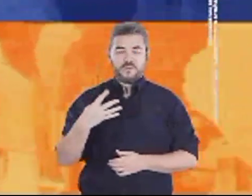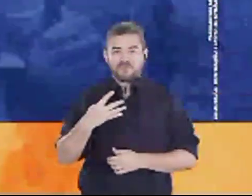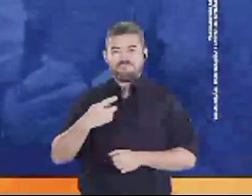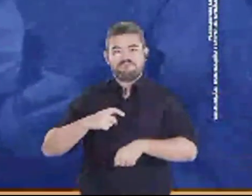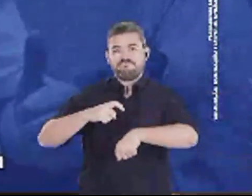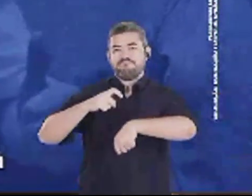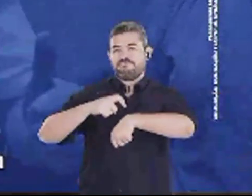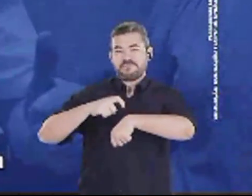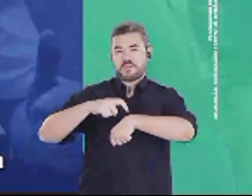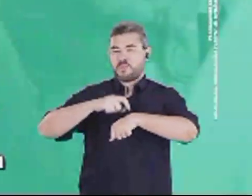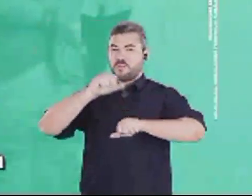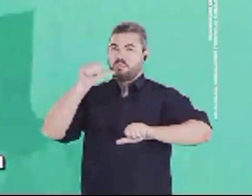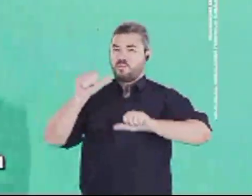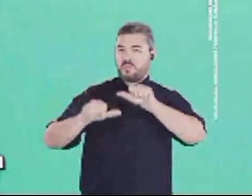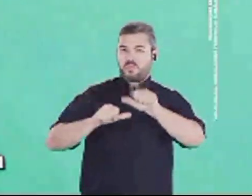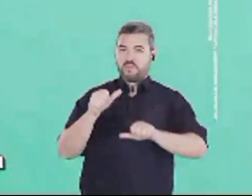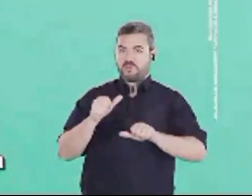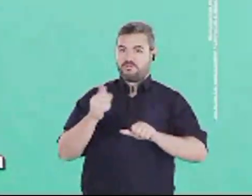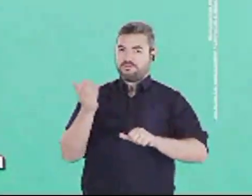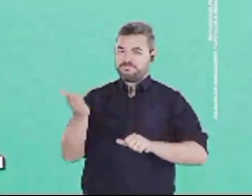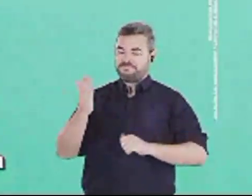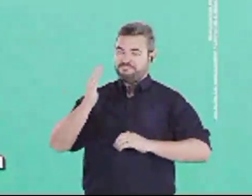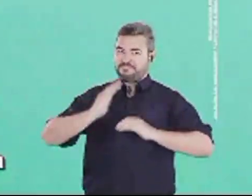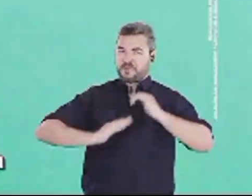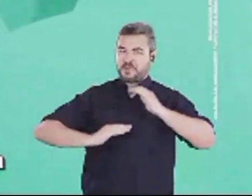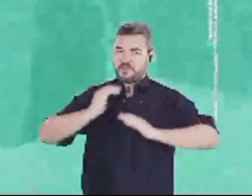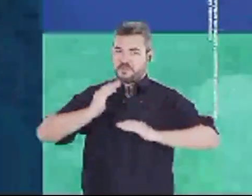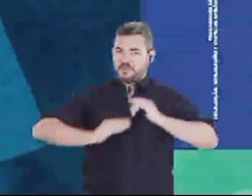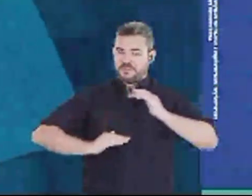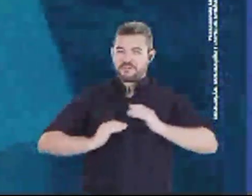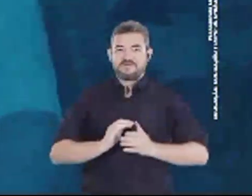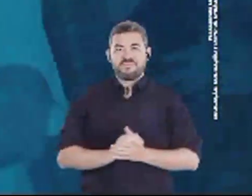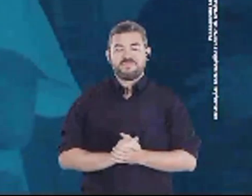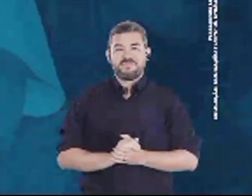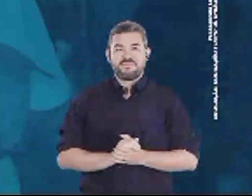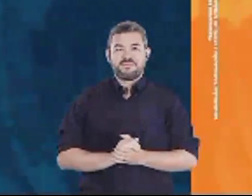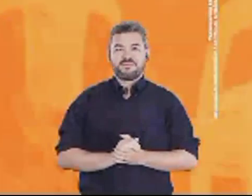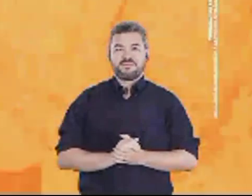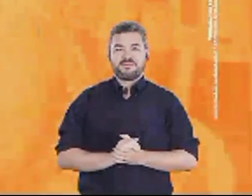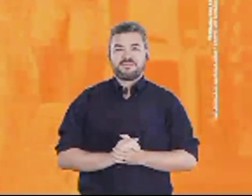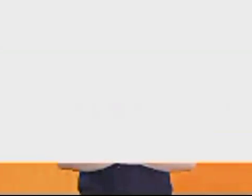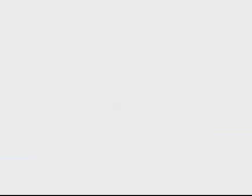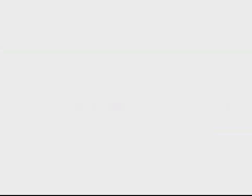Um novo tempo com mais competência e mais resultados